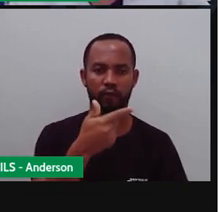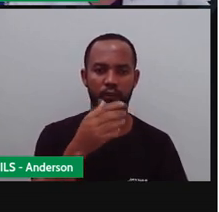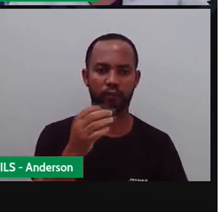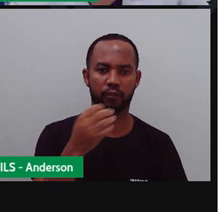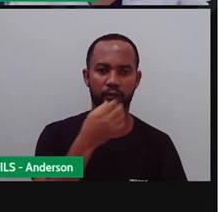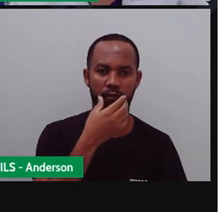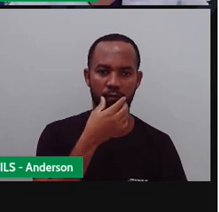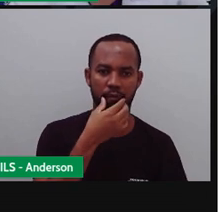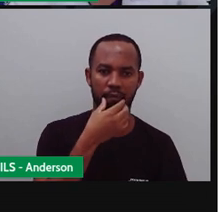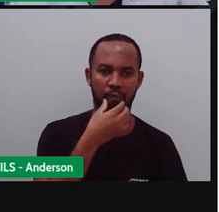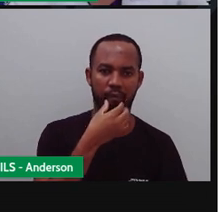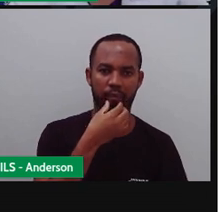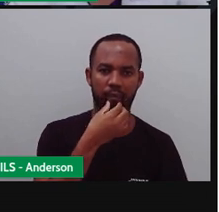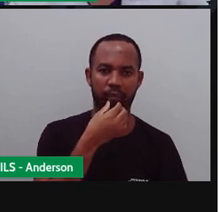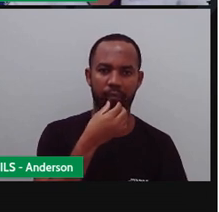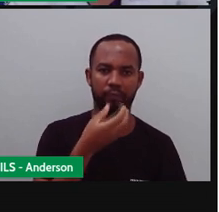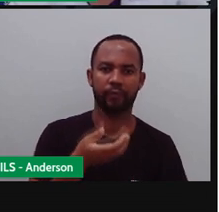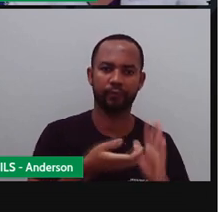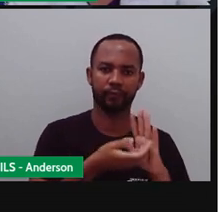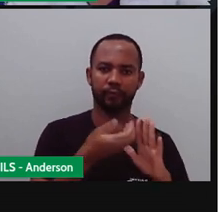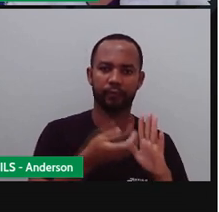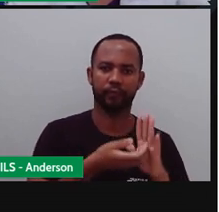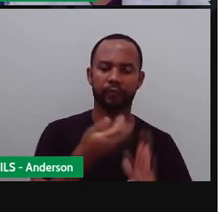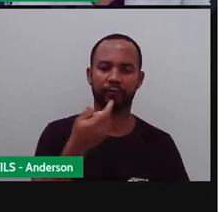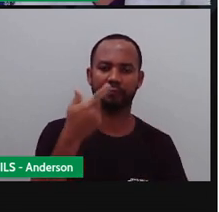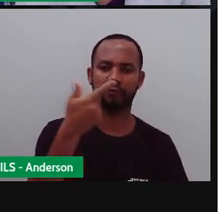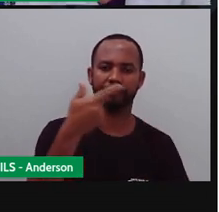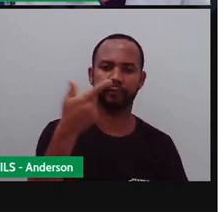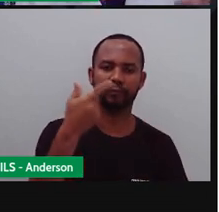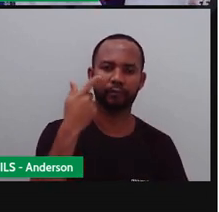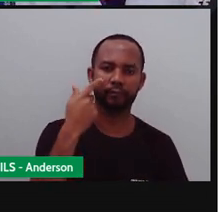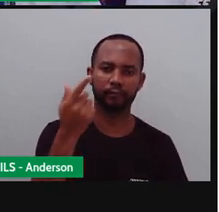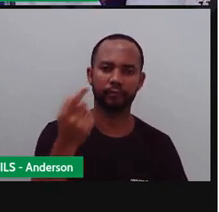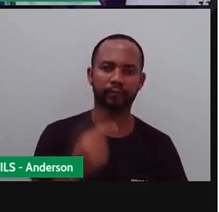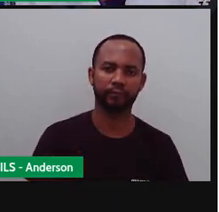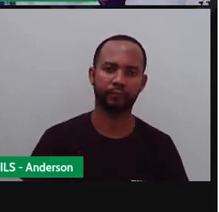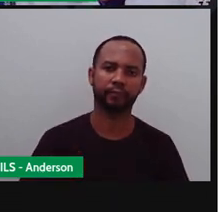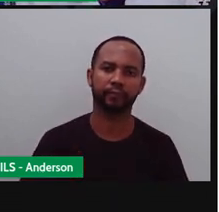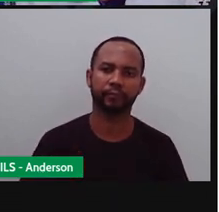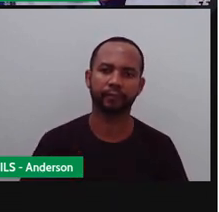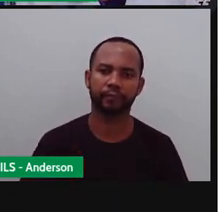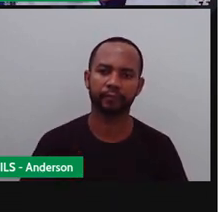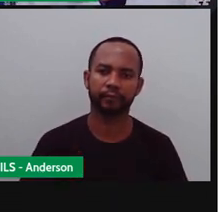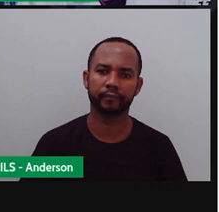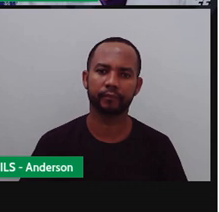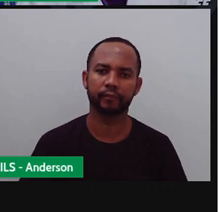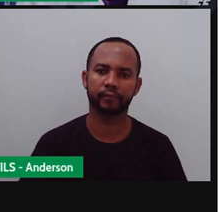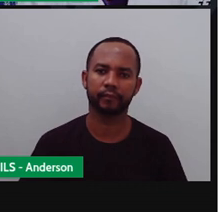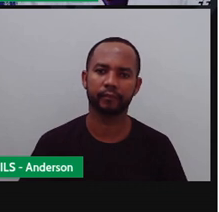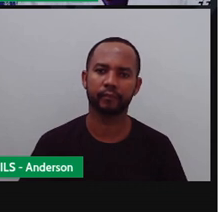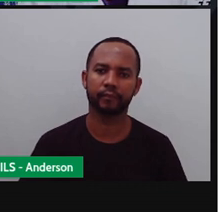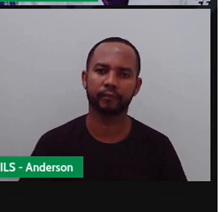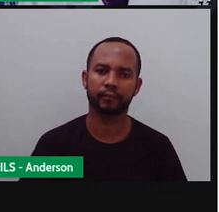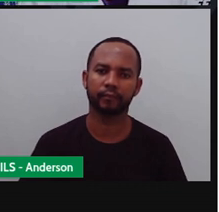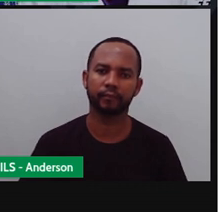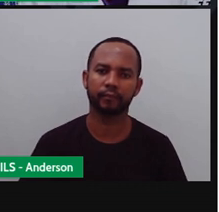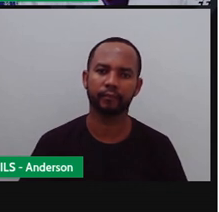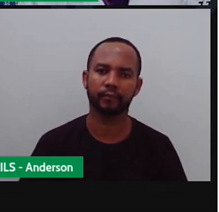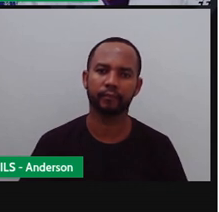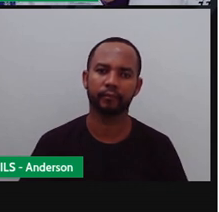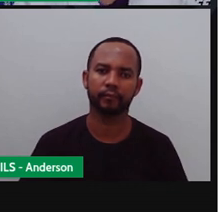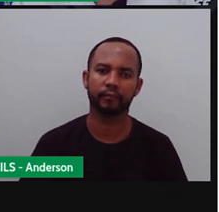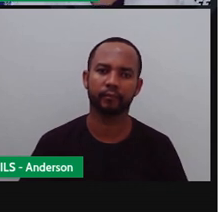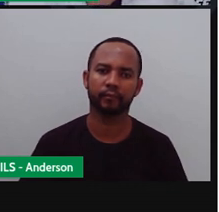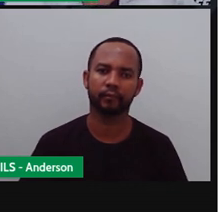20. Aí eu vou tirar agora quem aqui? Esse numeral? 2, né? Isso, já tirei 1. Aí eu vou tirar o quê? Mais 1. E aí me sobrou quanto?